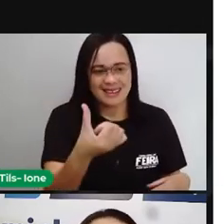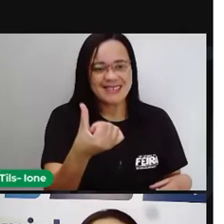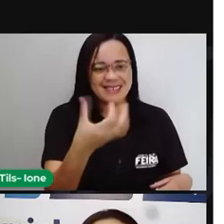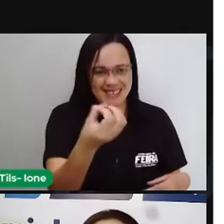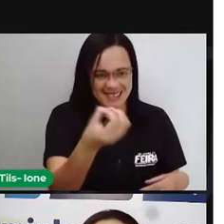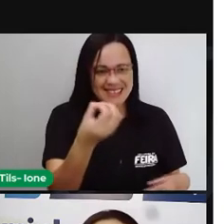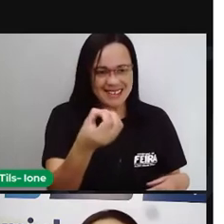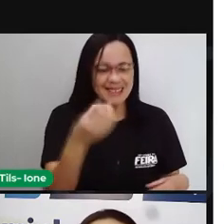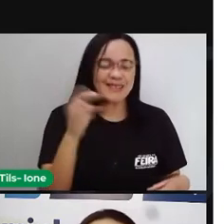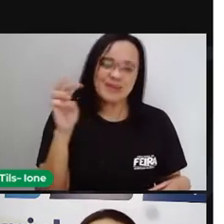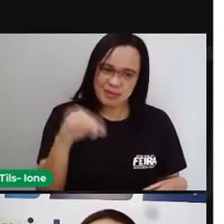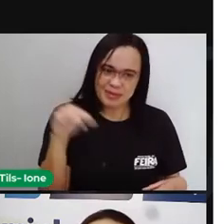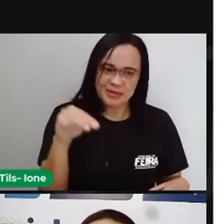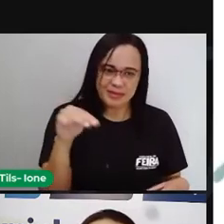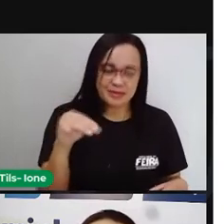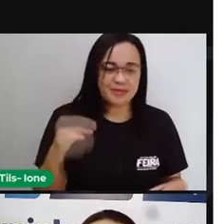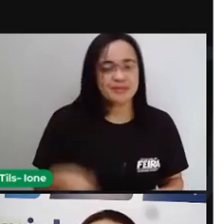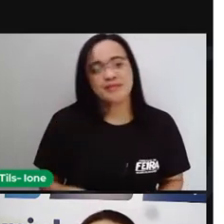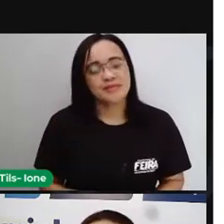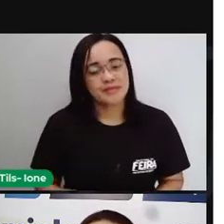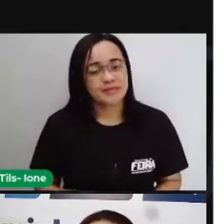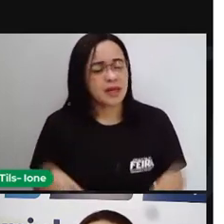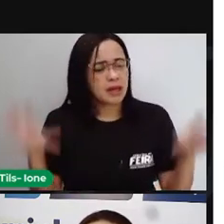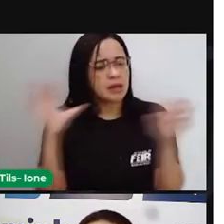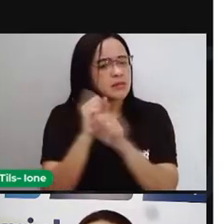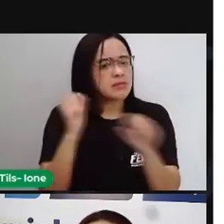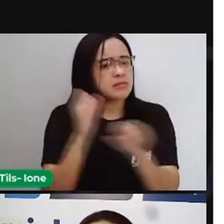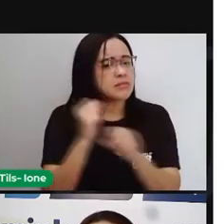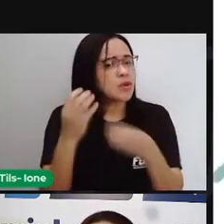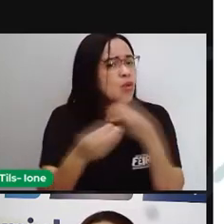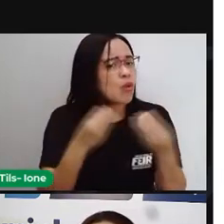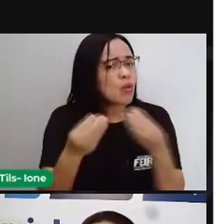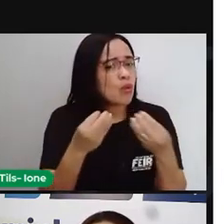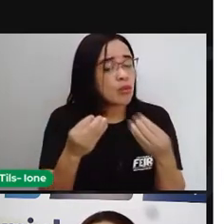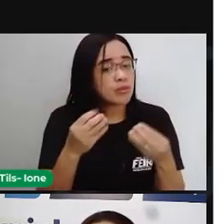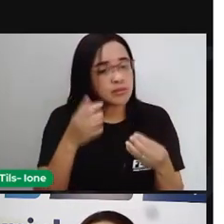Muito bem. Então, qual é a continha que a Pró fez? Olha só.